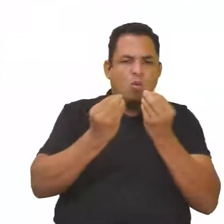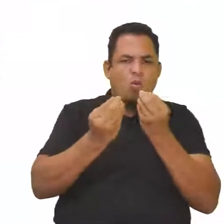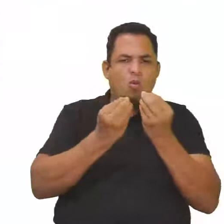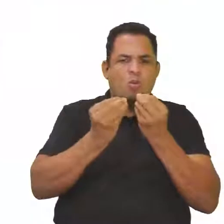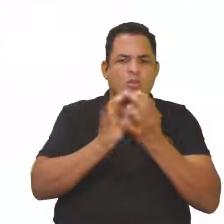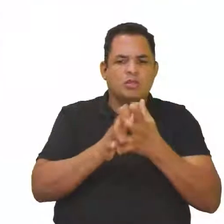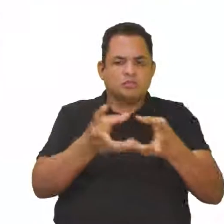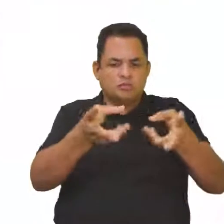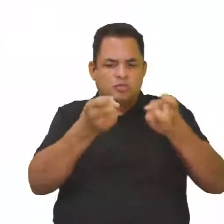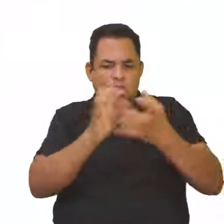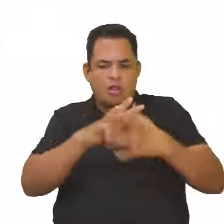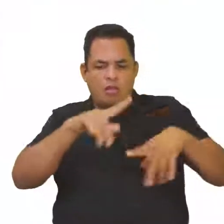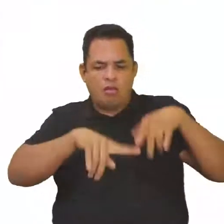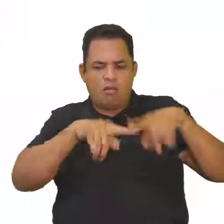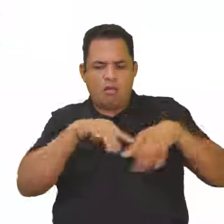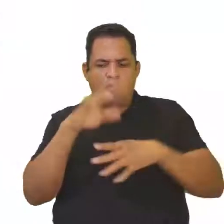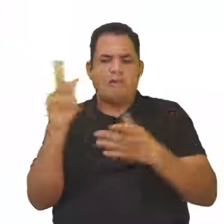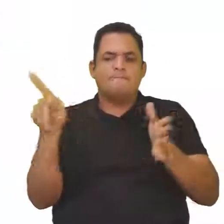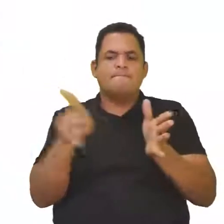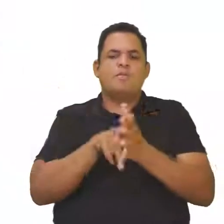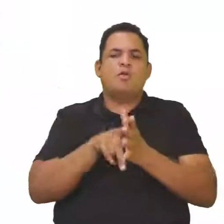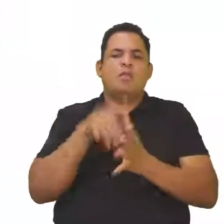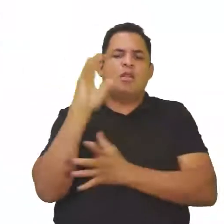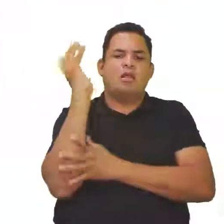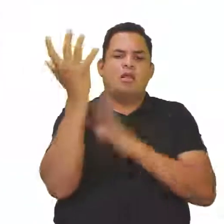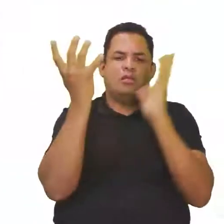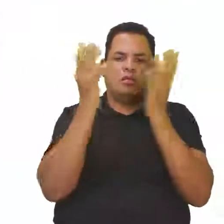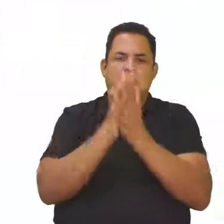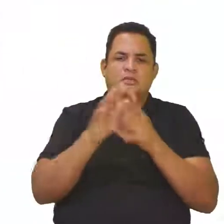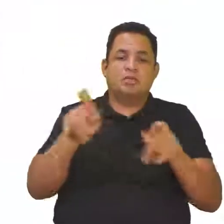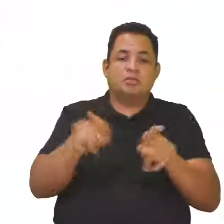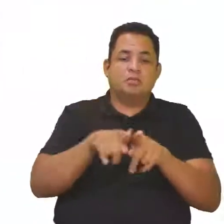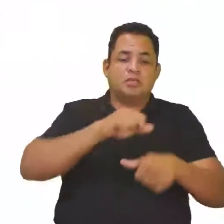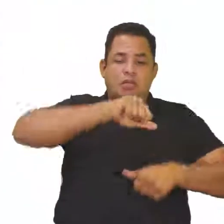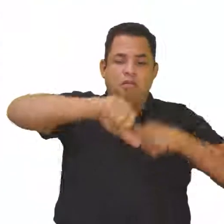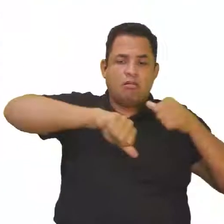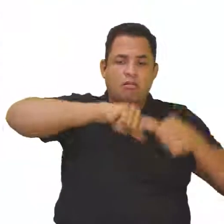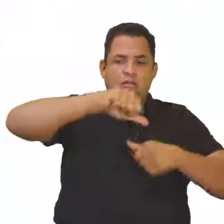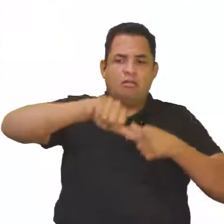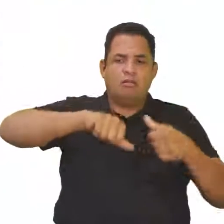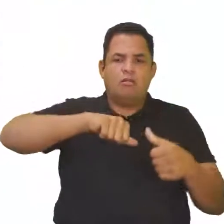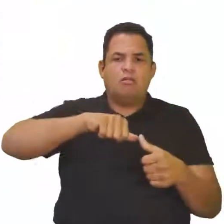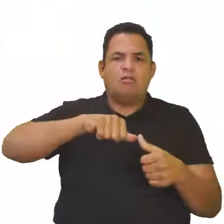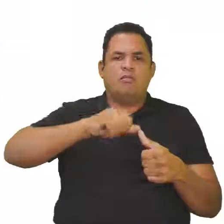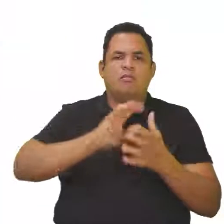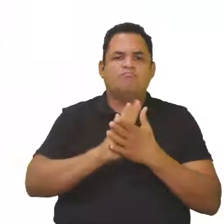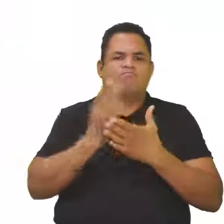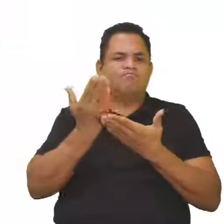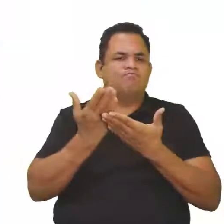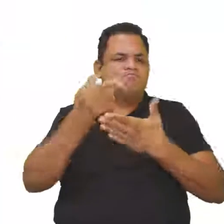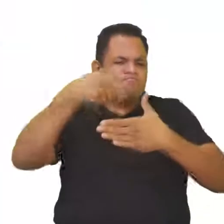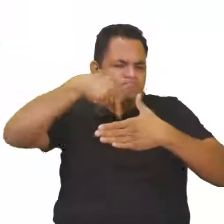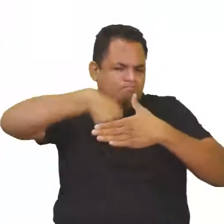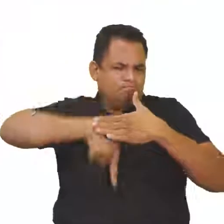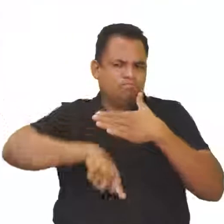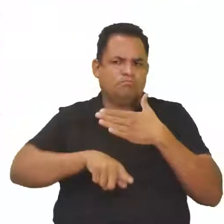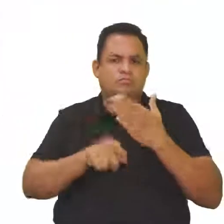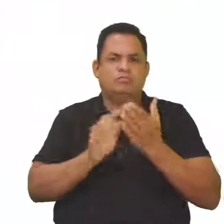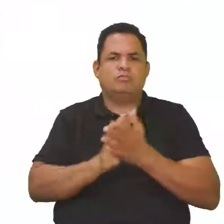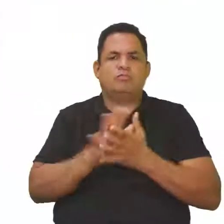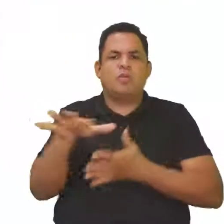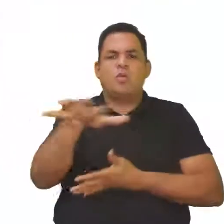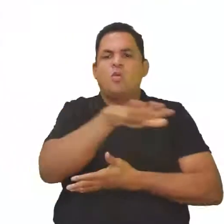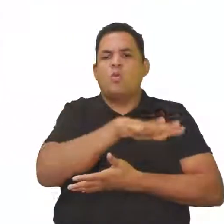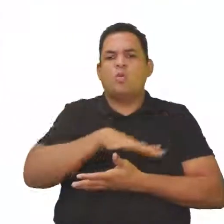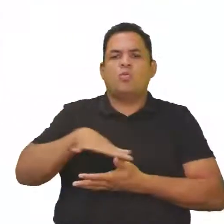extrair recursos naturais, ele está alterando profundamente os